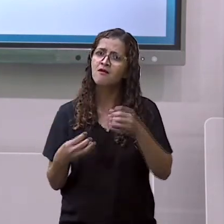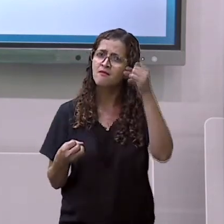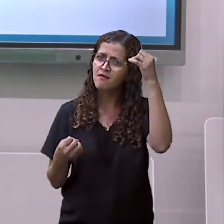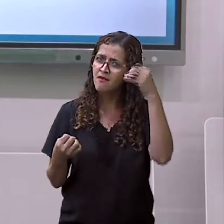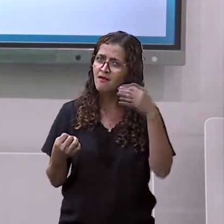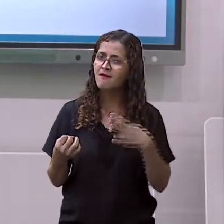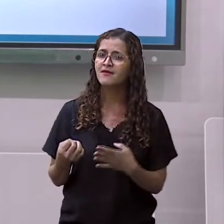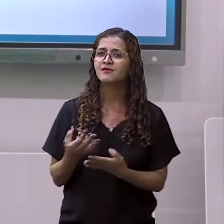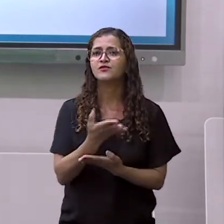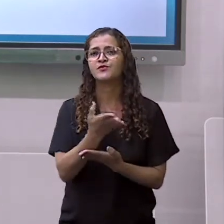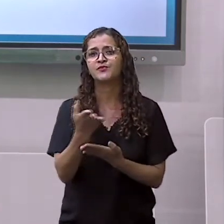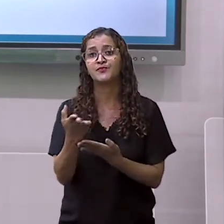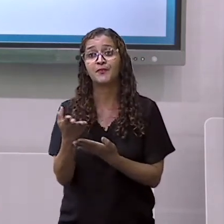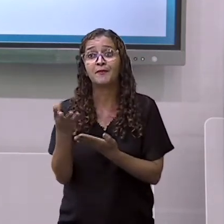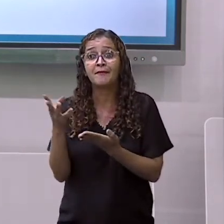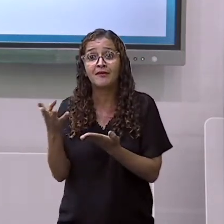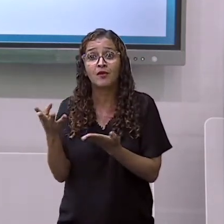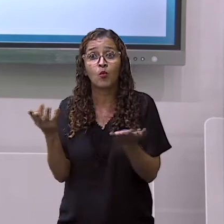pergunta.